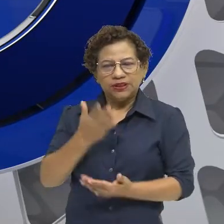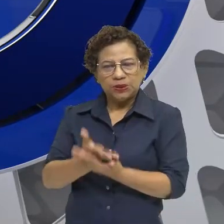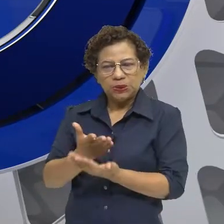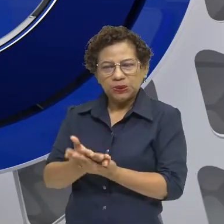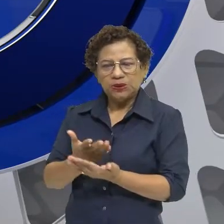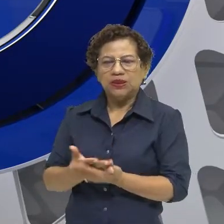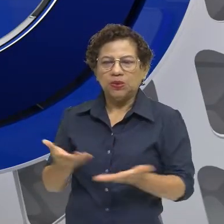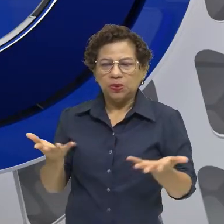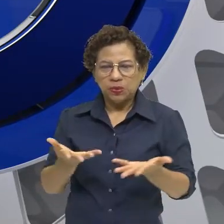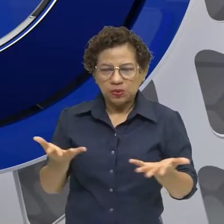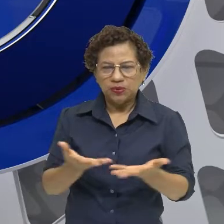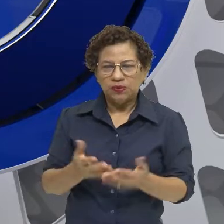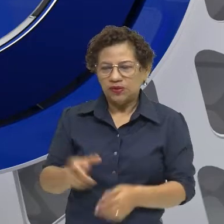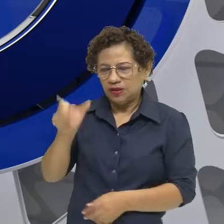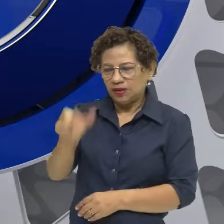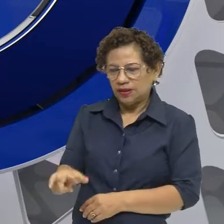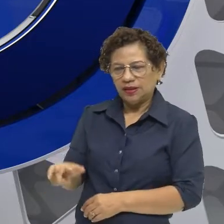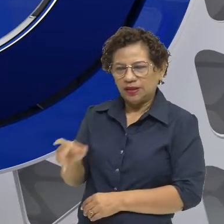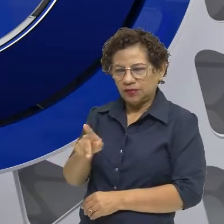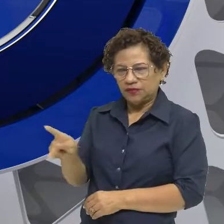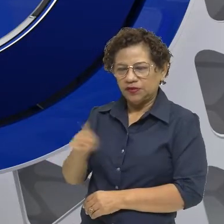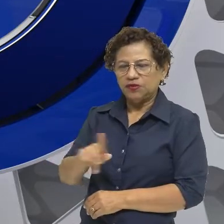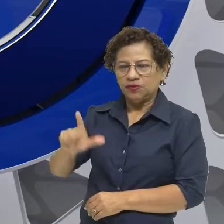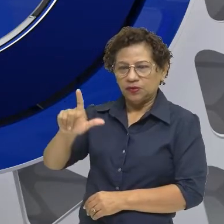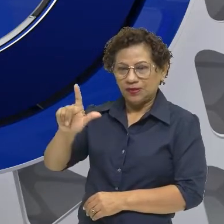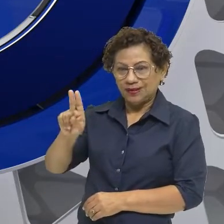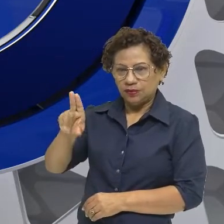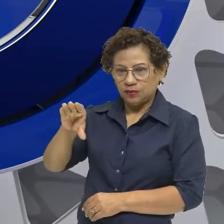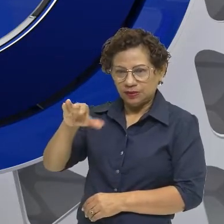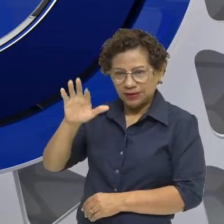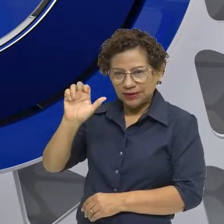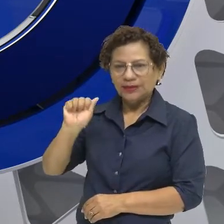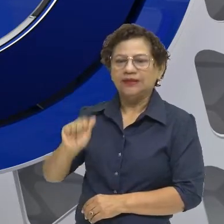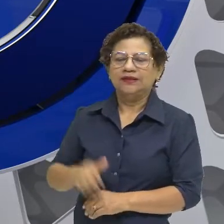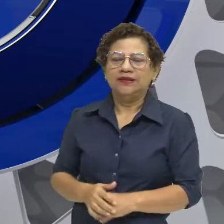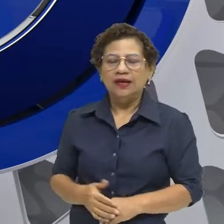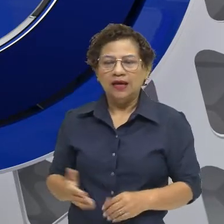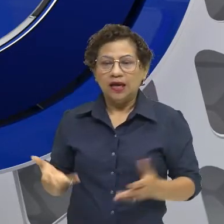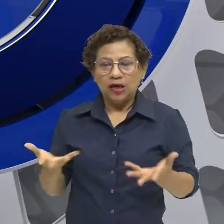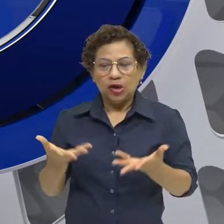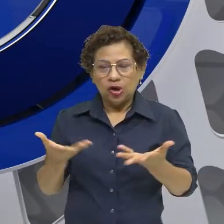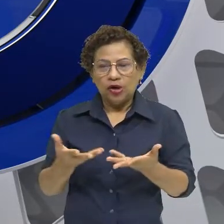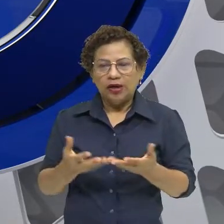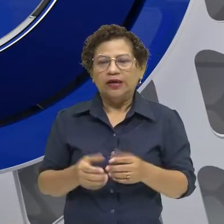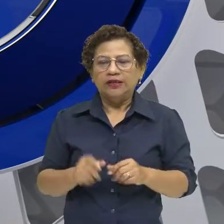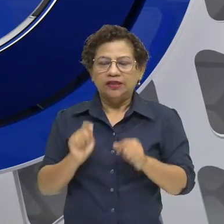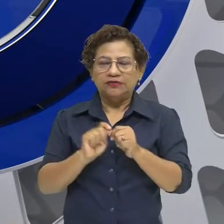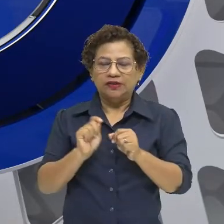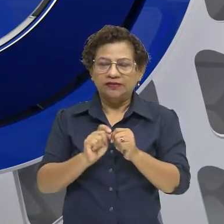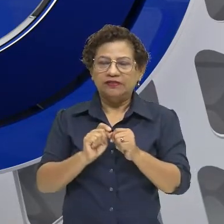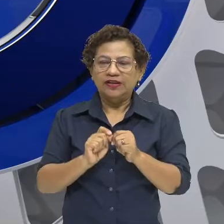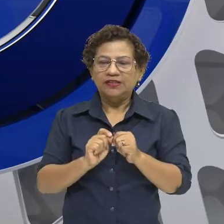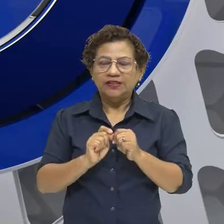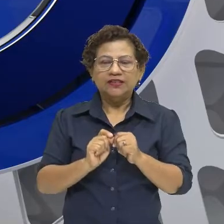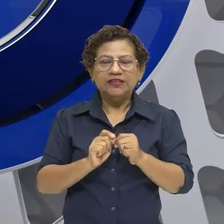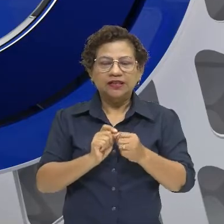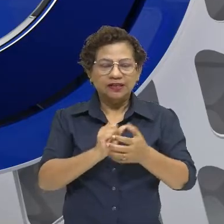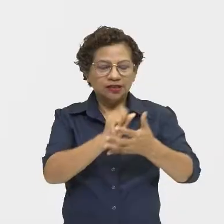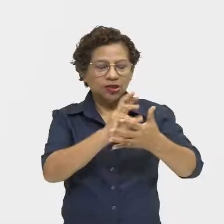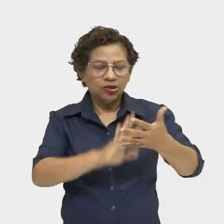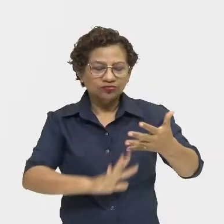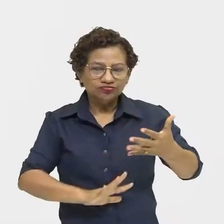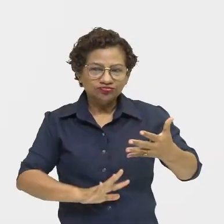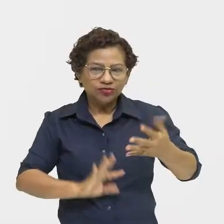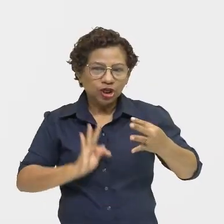comigo, professora Lúcia Santos, vou estar fazendo o primeiro momento da nossa revisão. Preste muita atenção. Vamos lá?